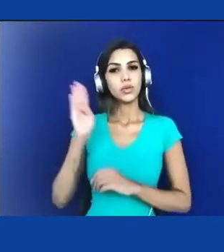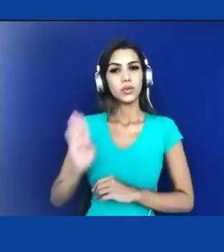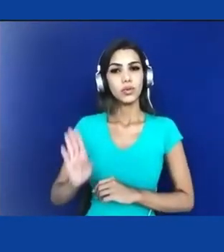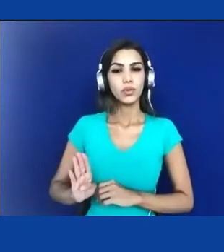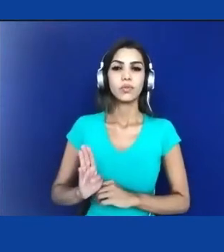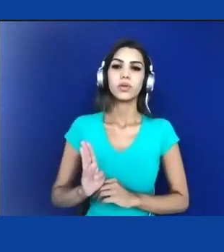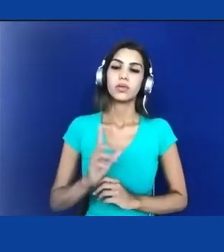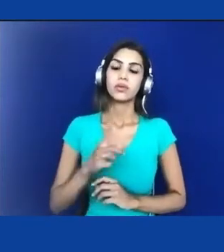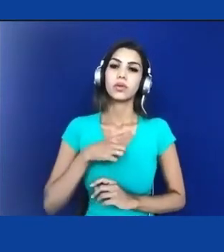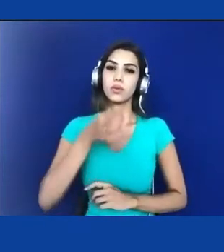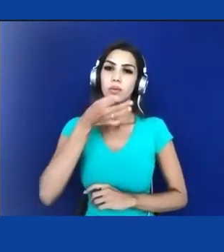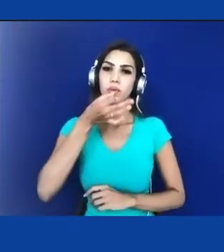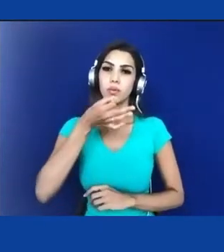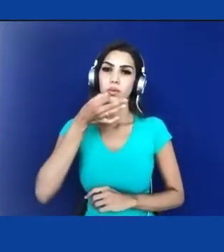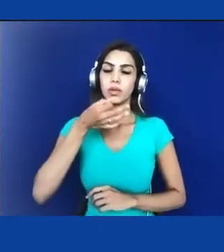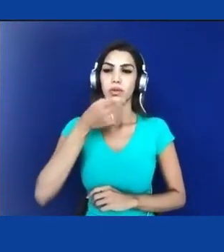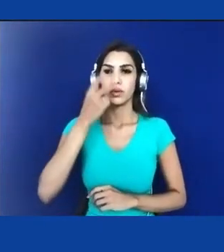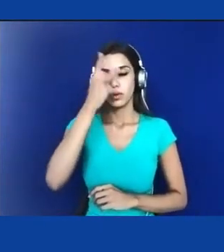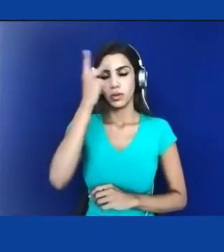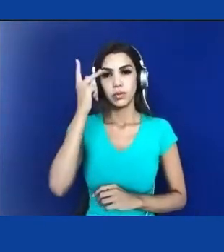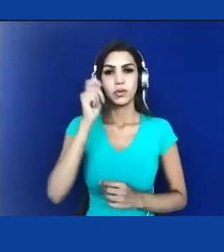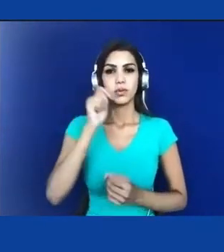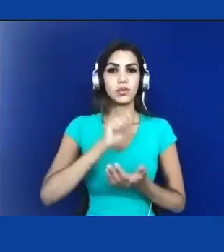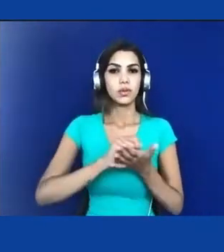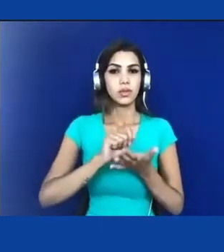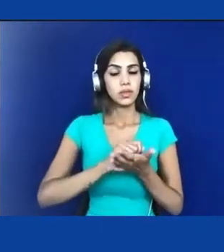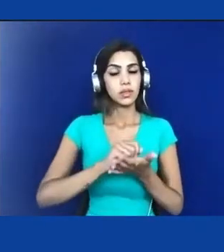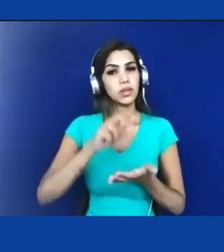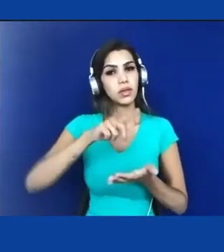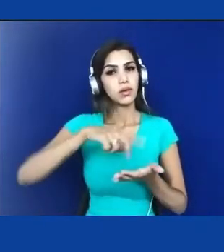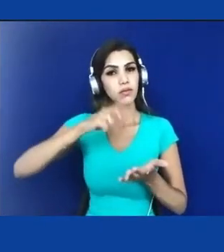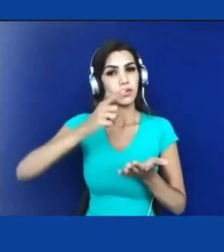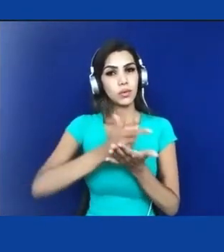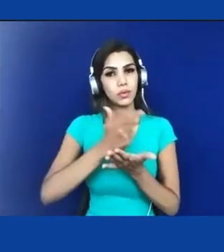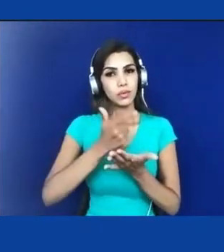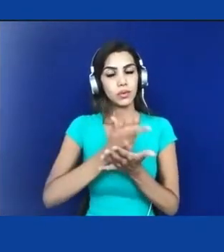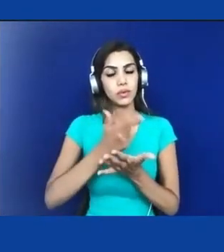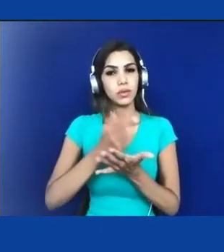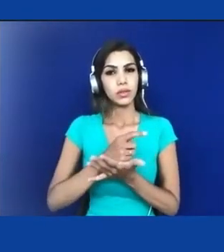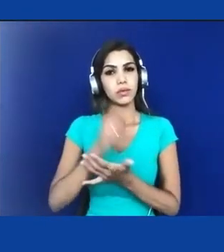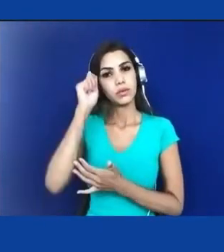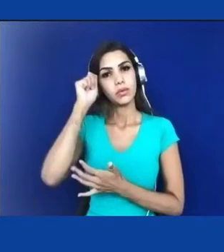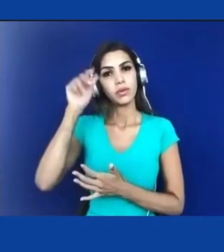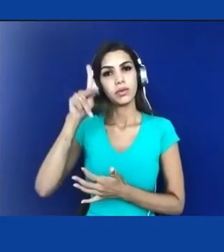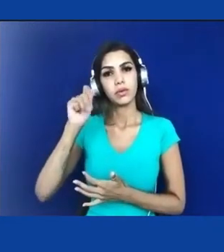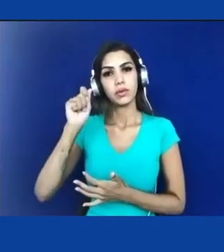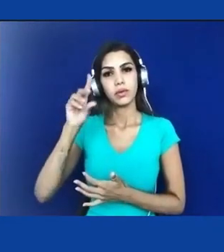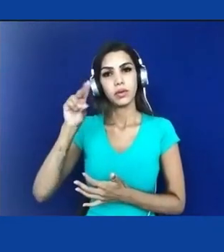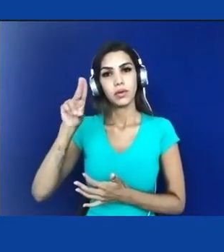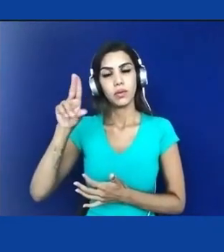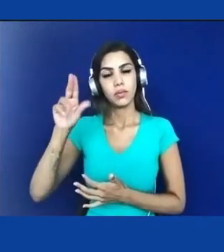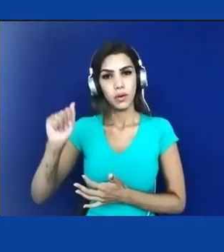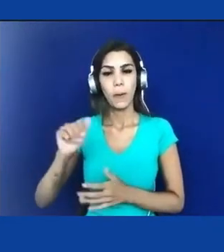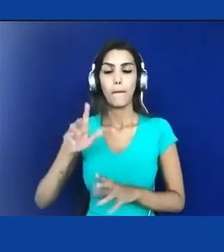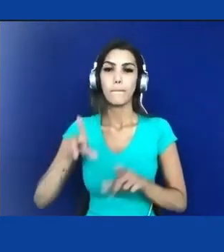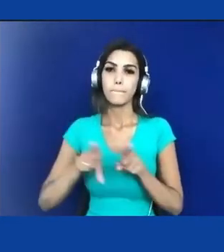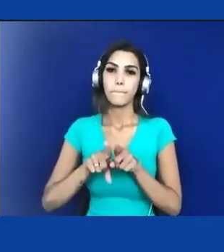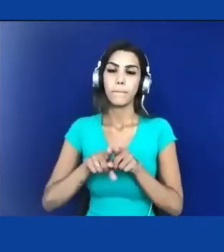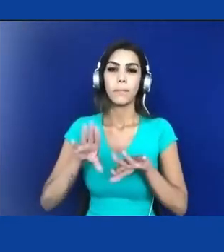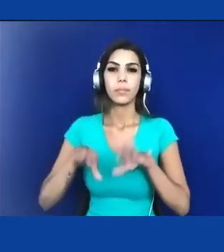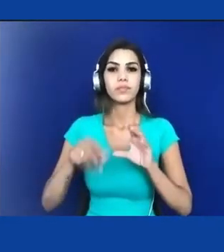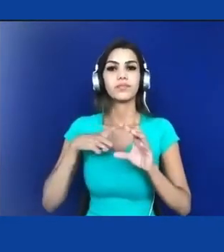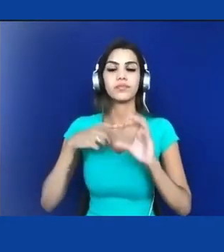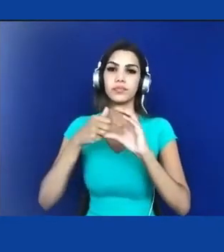do Pado, muitas vezes compartilhando influências intelectuais comuns e caracterizadas em alguns momentos por laços direto de